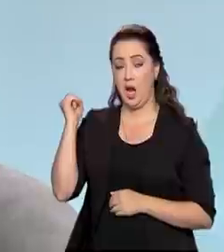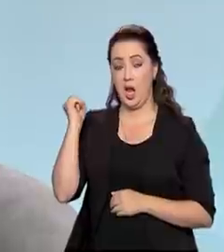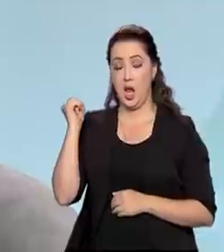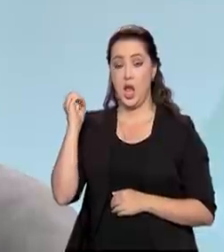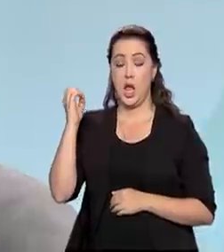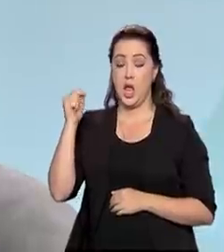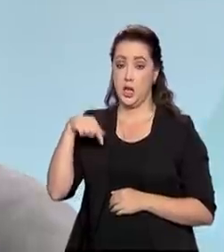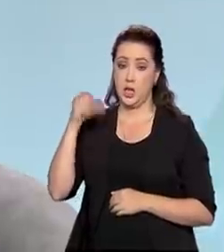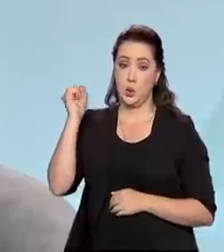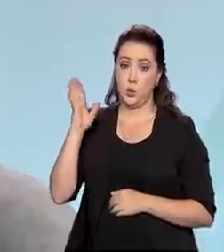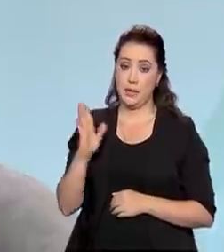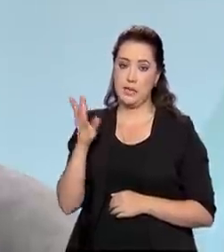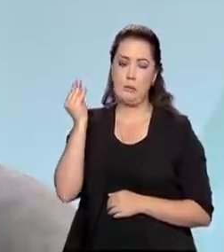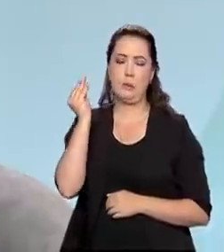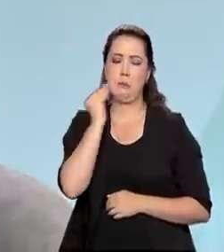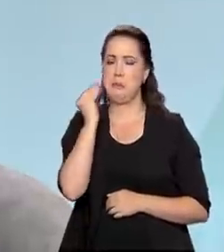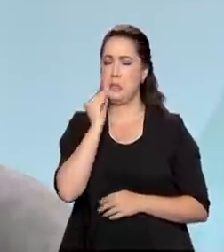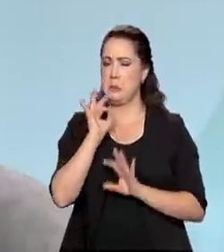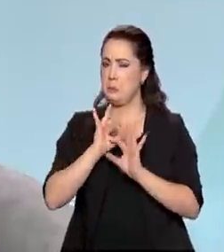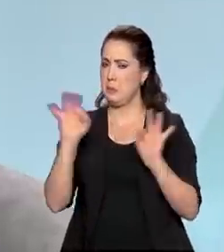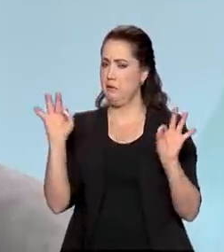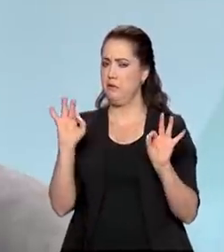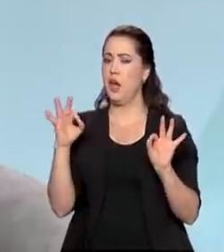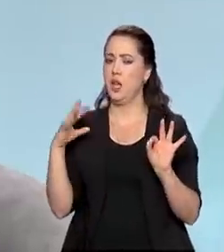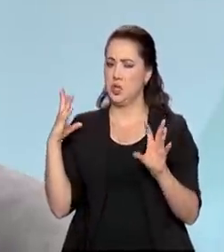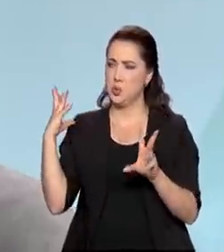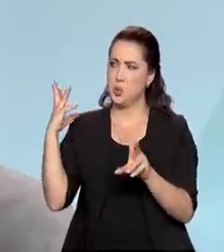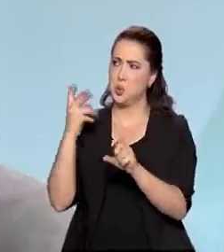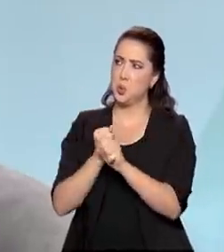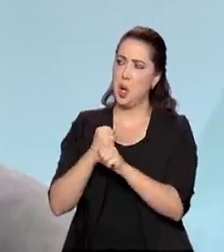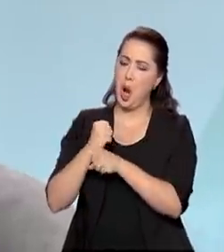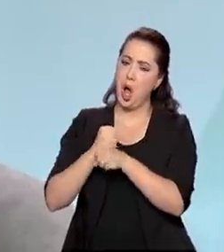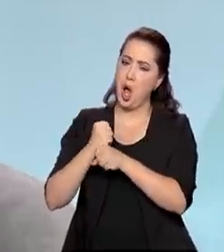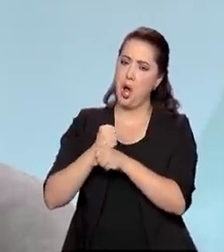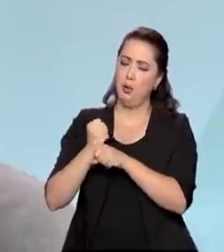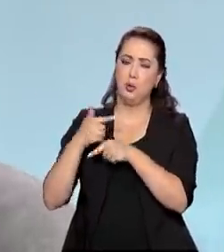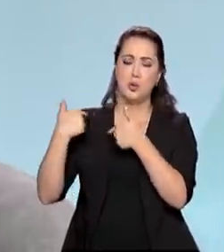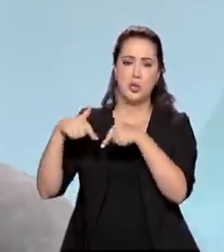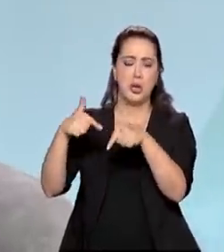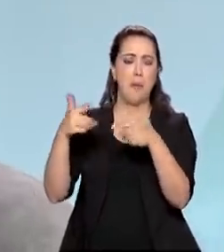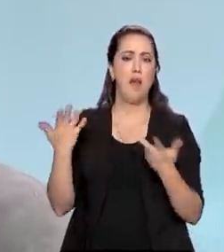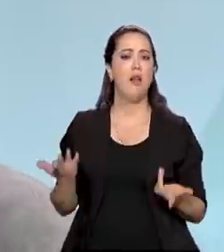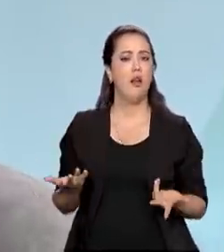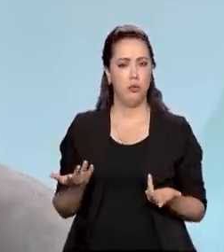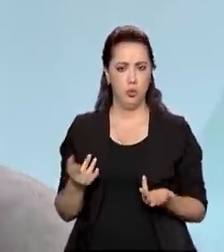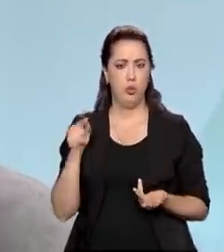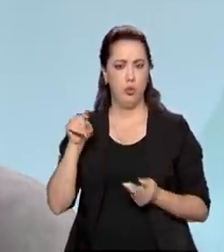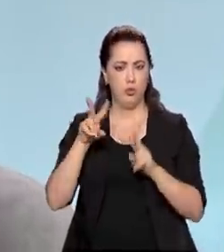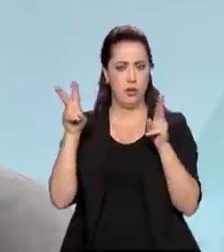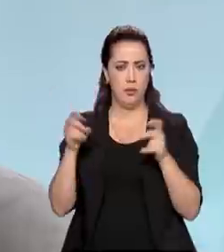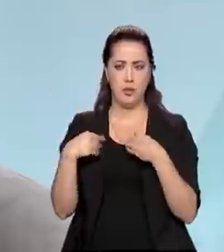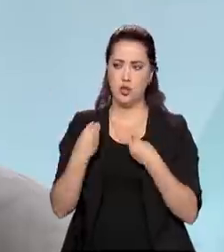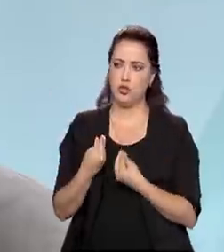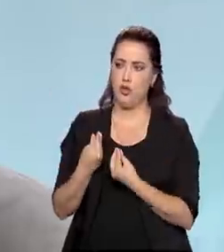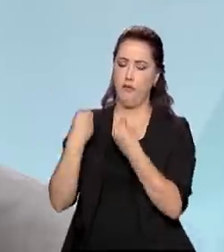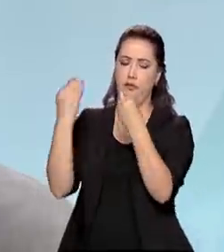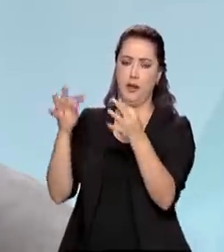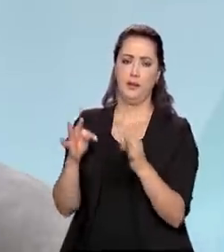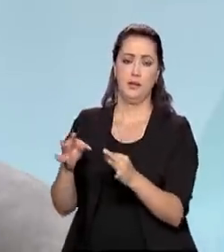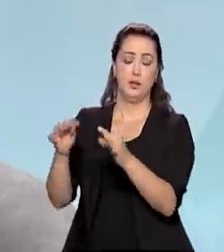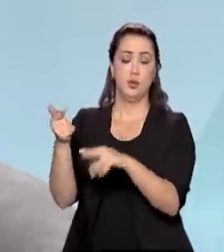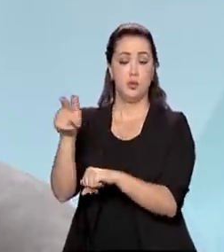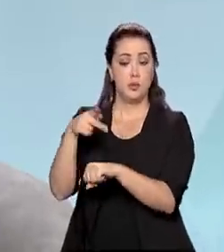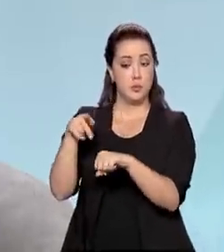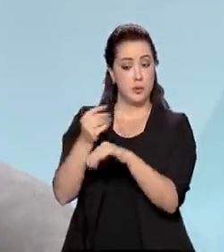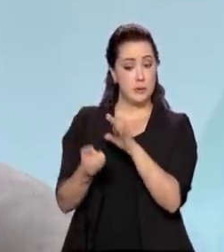uma experiência, uma expertise acumulada em bioenergia muito grande, que nós exportamos tecnologia. em